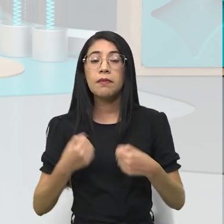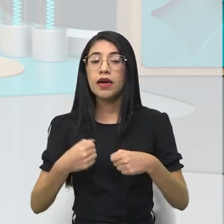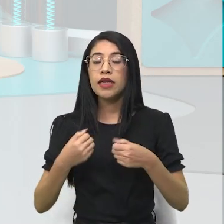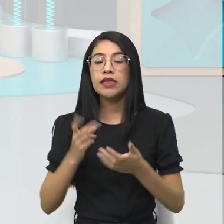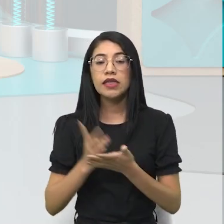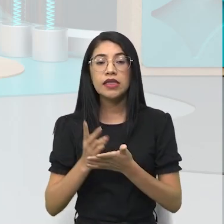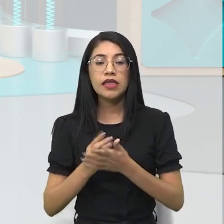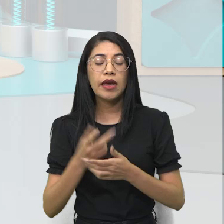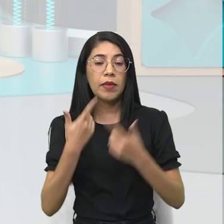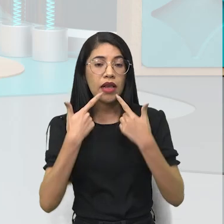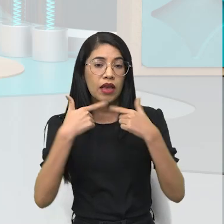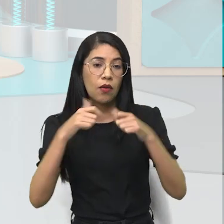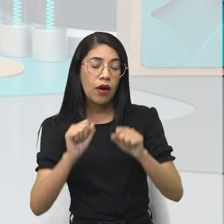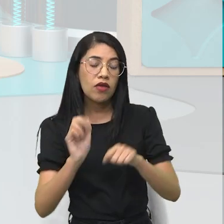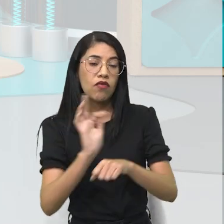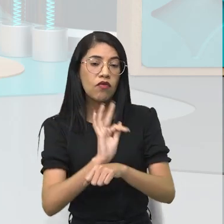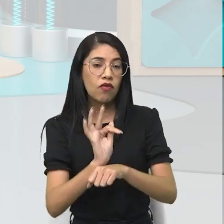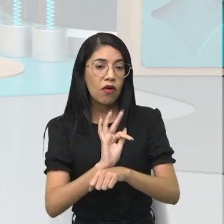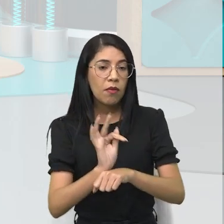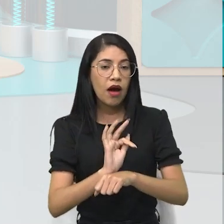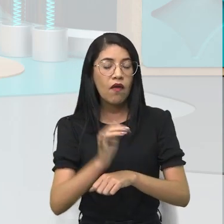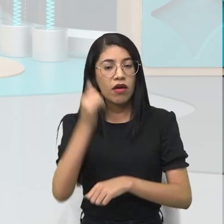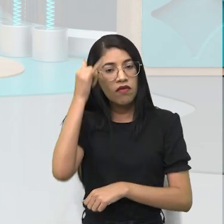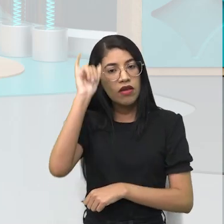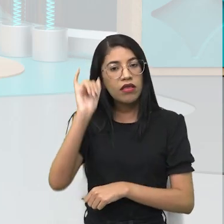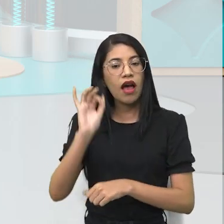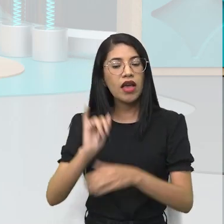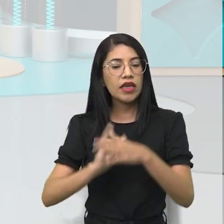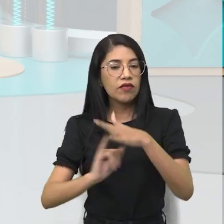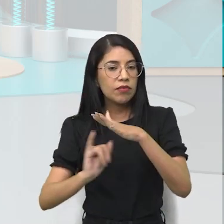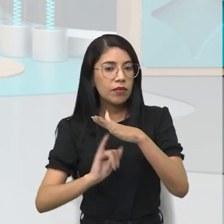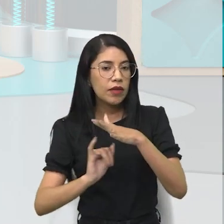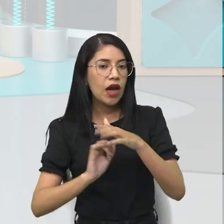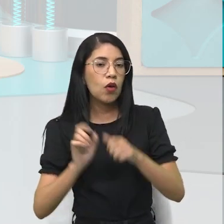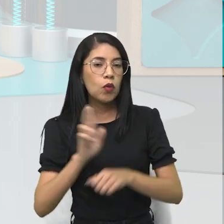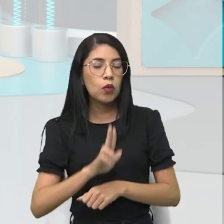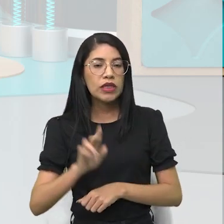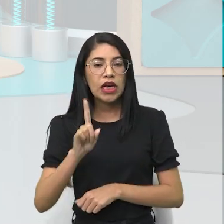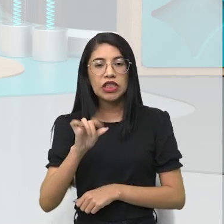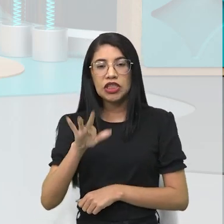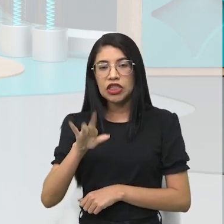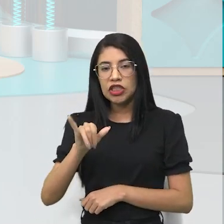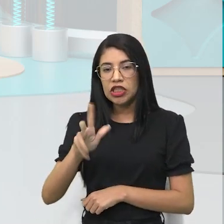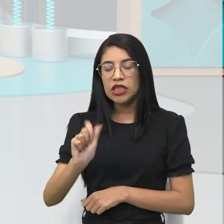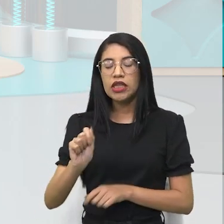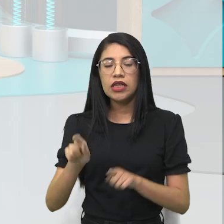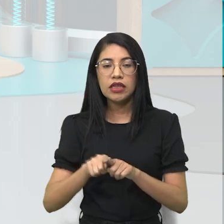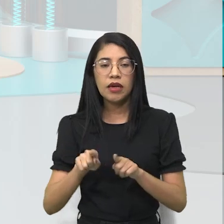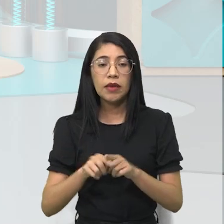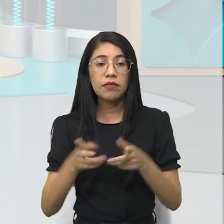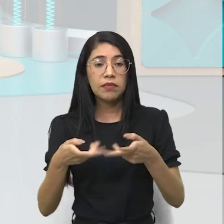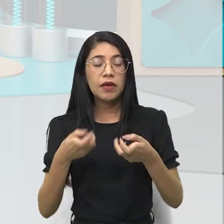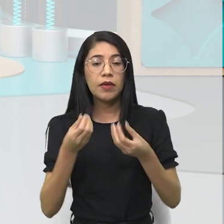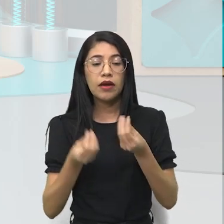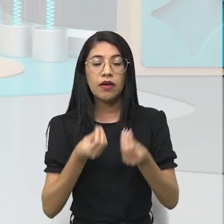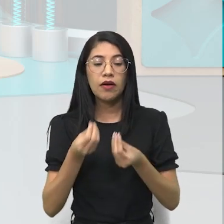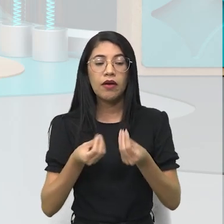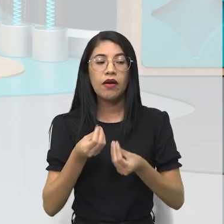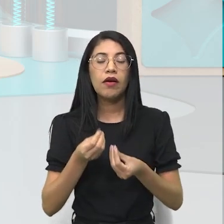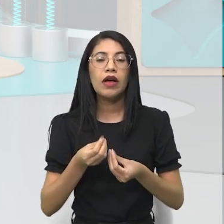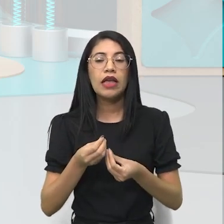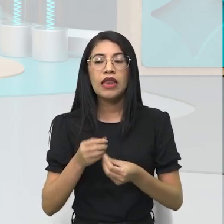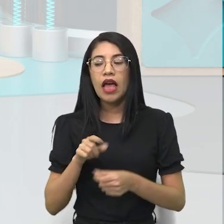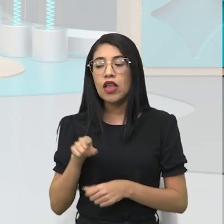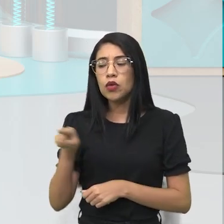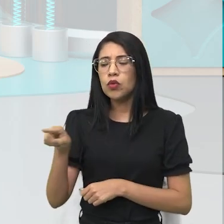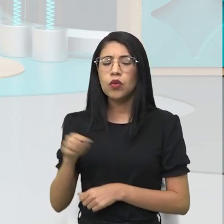linguagem formal deve ser utilizada. Nada de informalidade, né? Usar gírias ali no momento. Viram ali que ficou? É tu, né? É